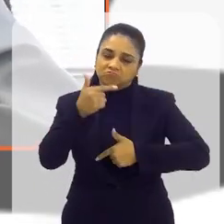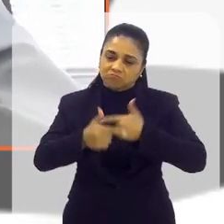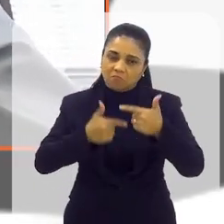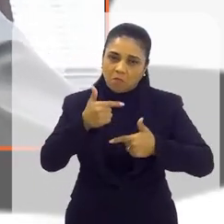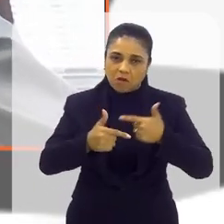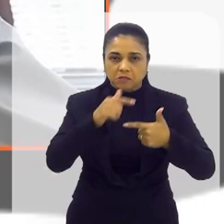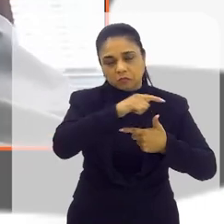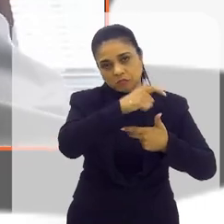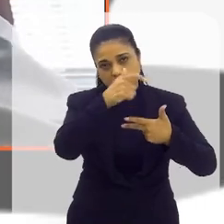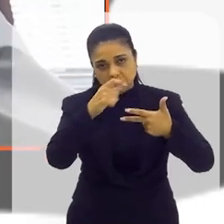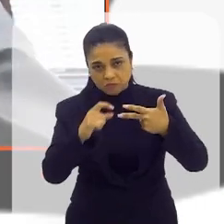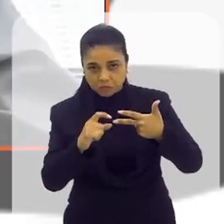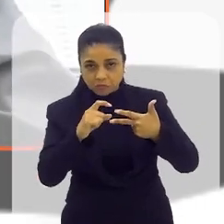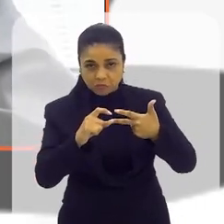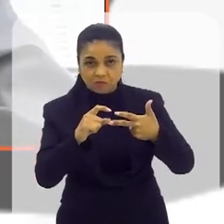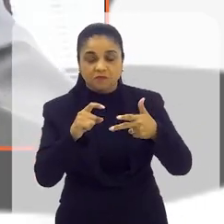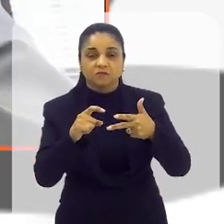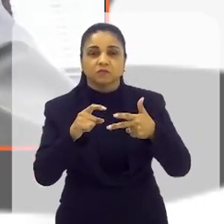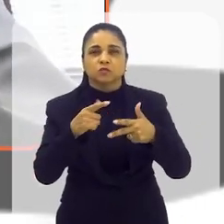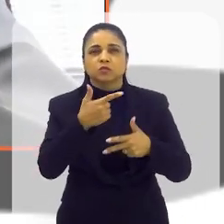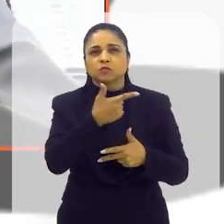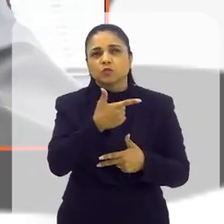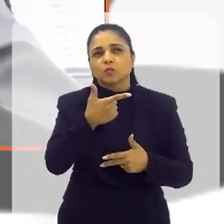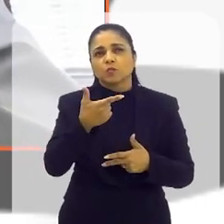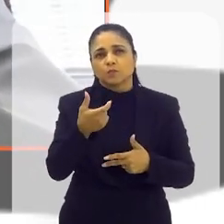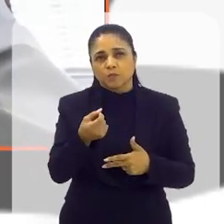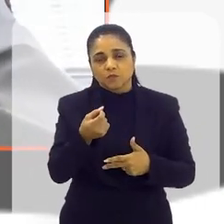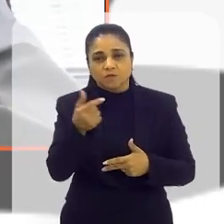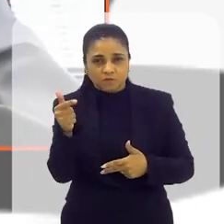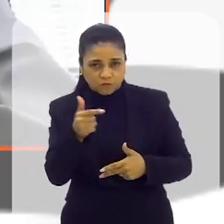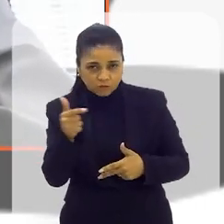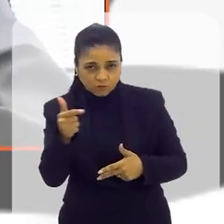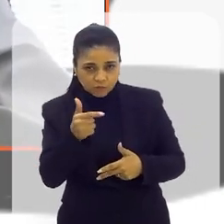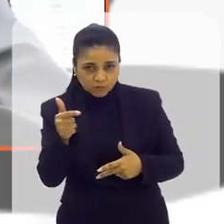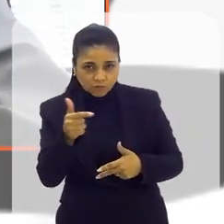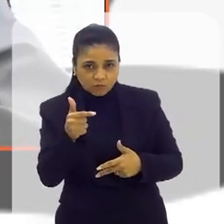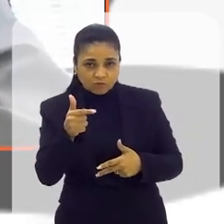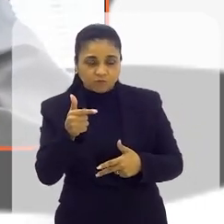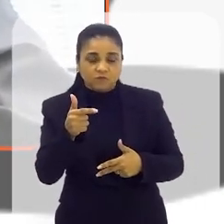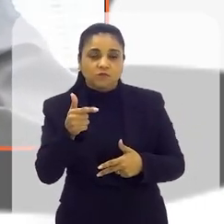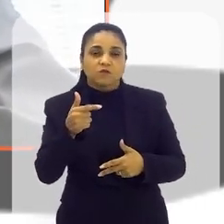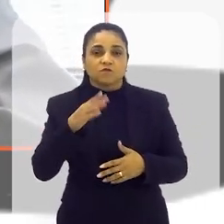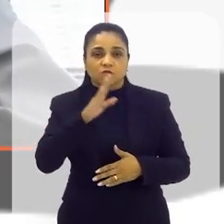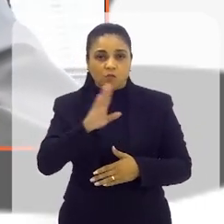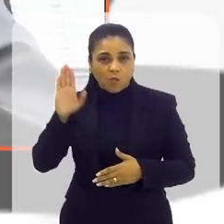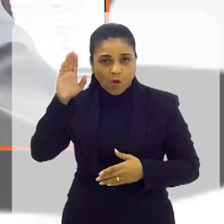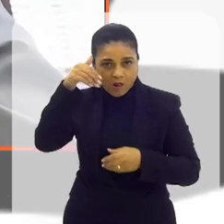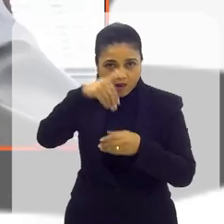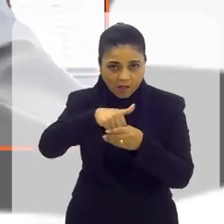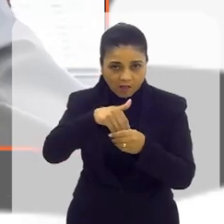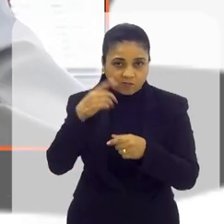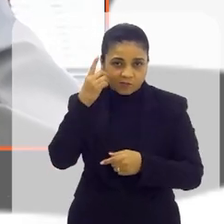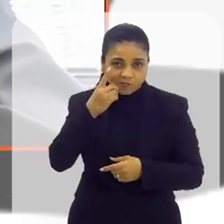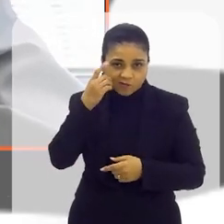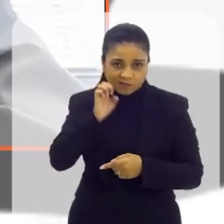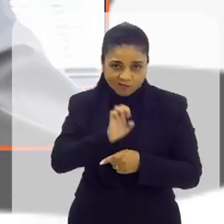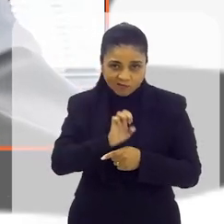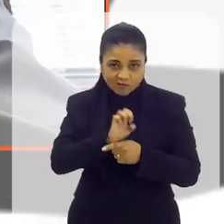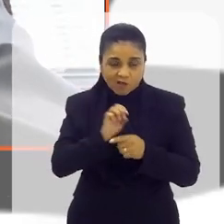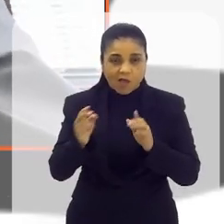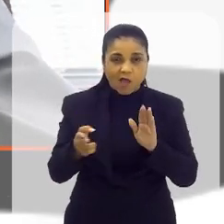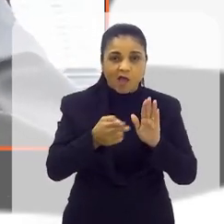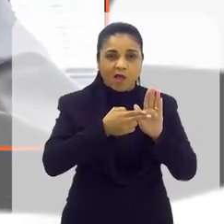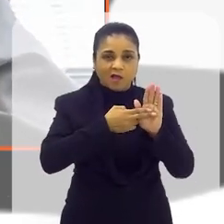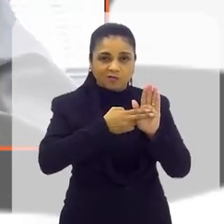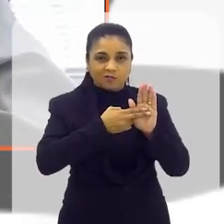Executivo. Em 2022, nesse último projeto, fui eleito deputado estadual,